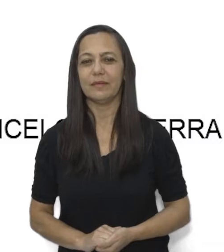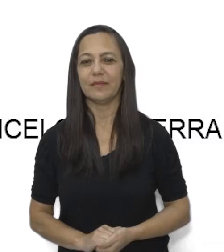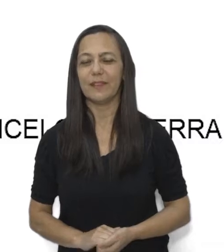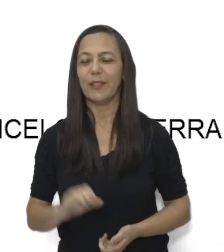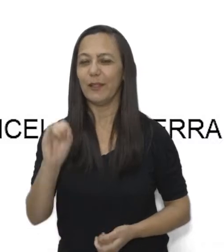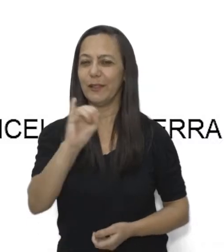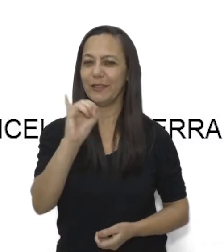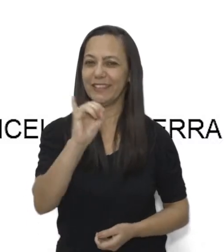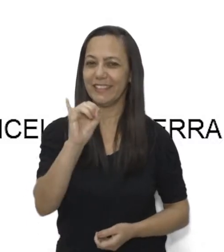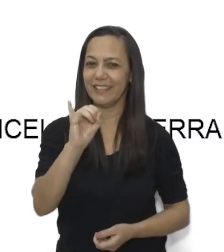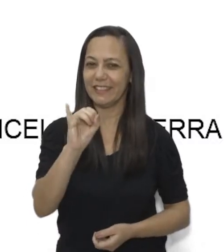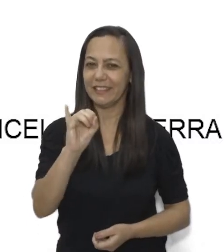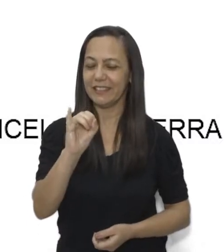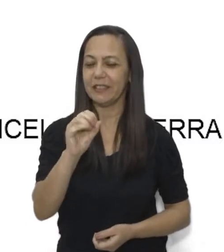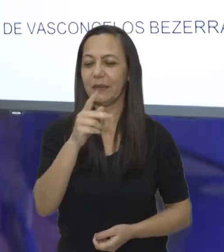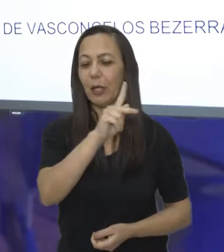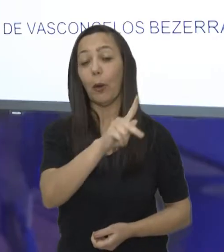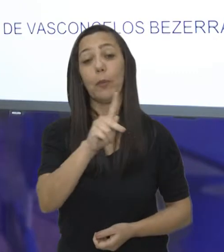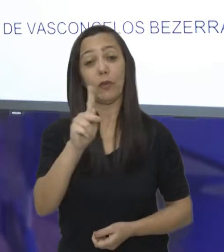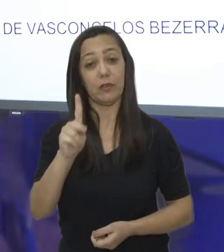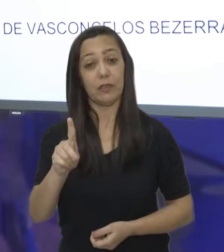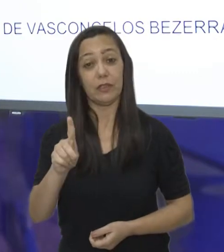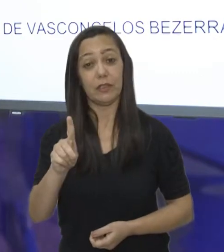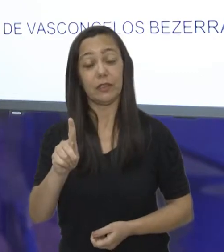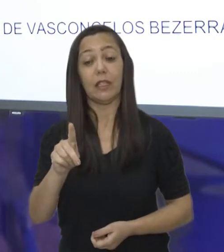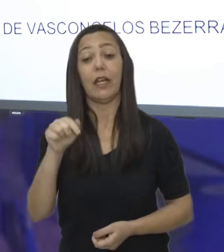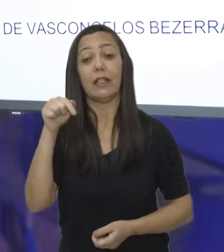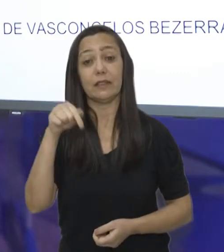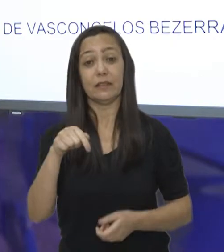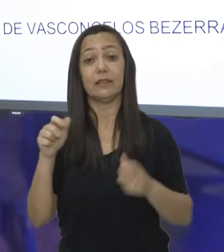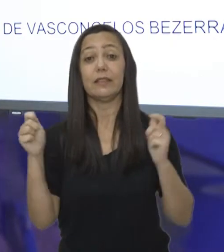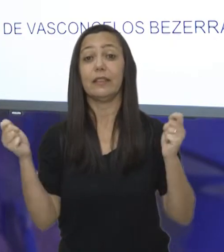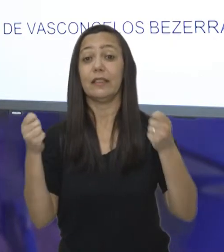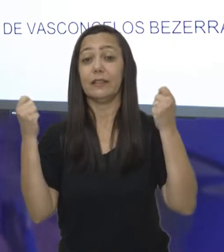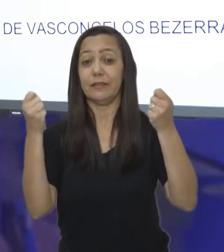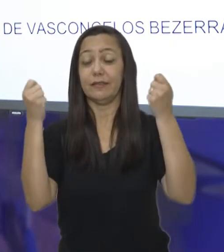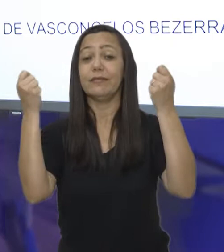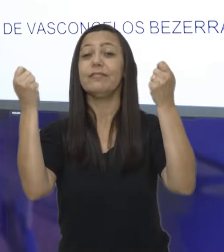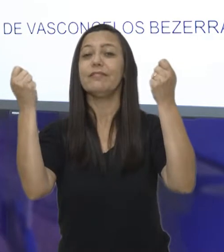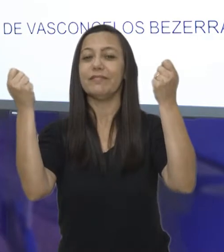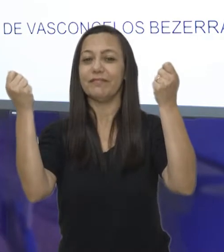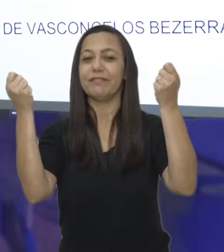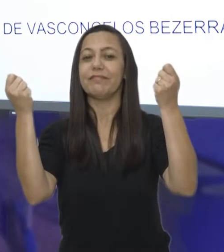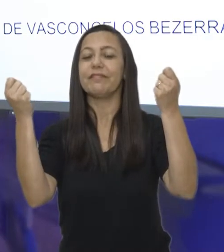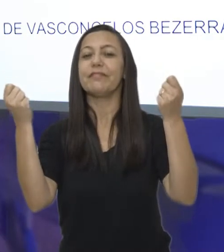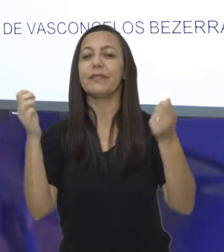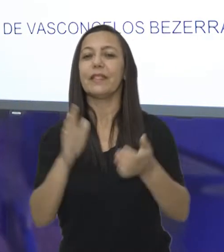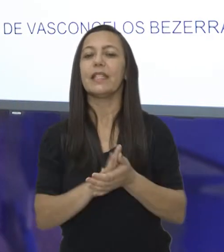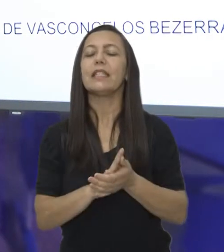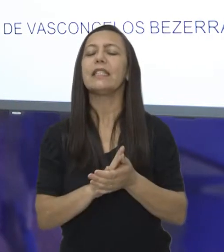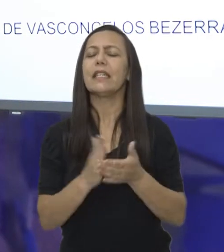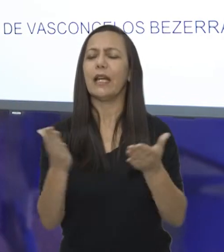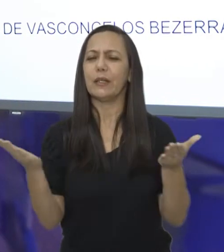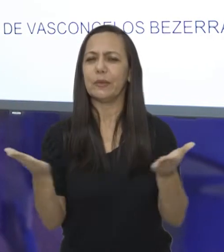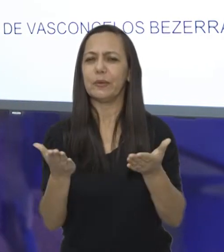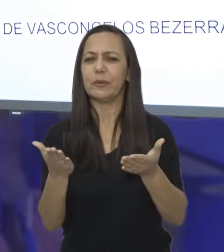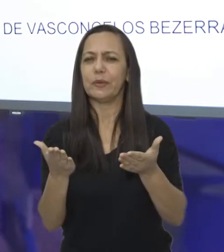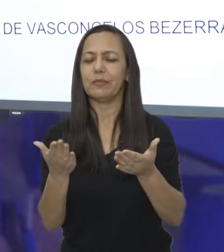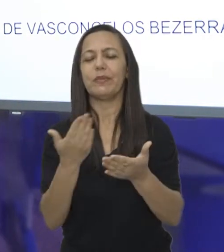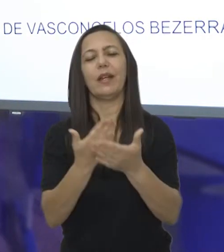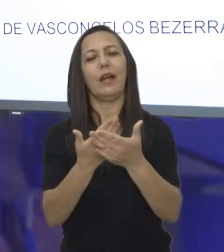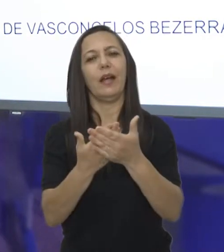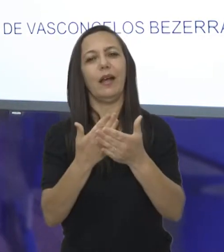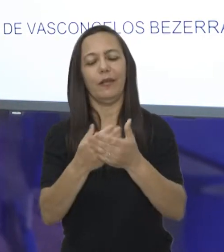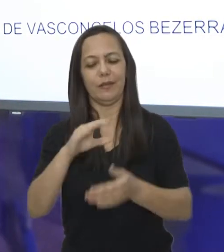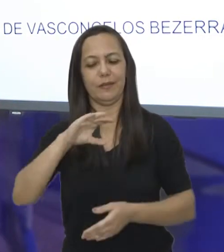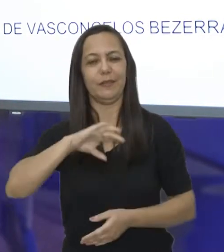Olá, eu me chamo Catarina, sou professora da Rede Municipal de Ensino aqui de Camarô e trago para vocês hoje uma aula